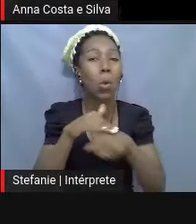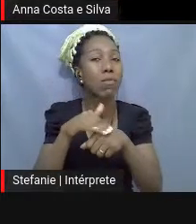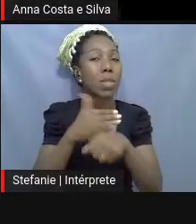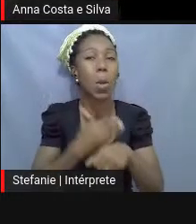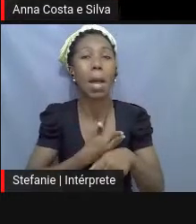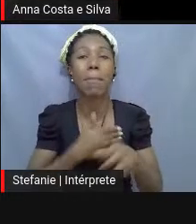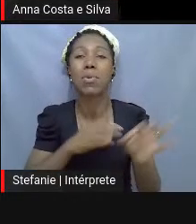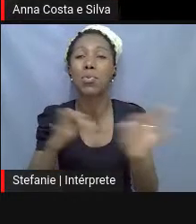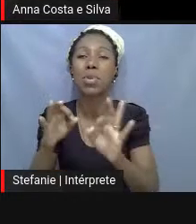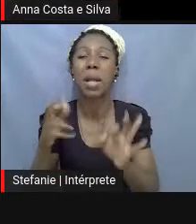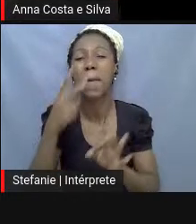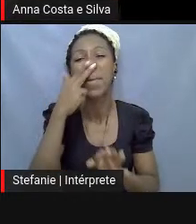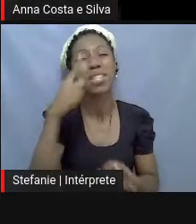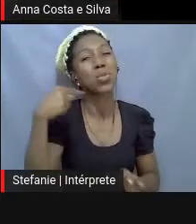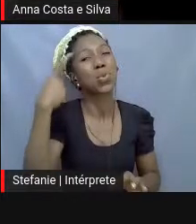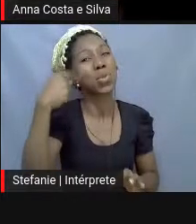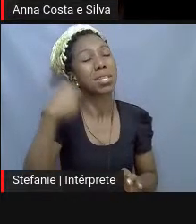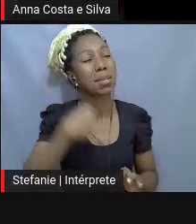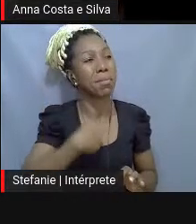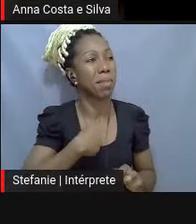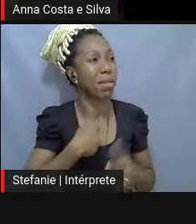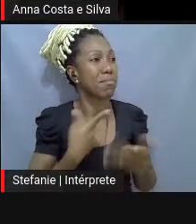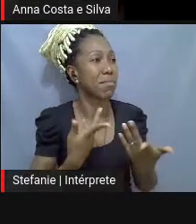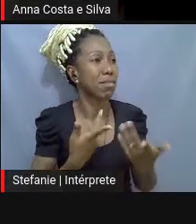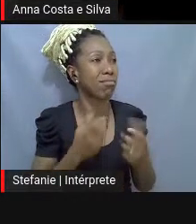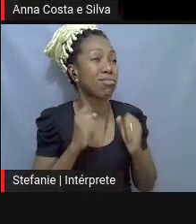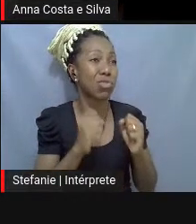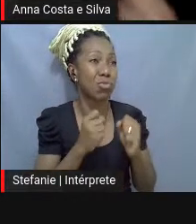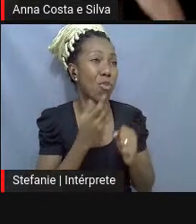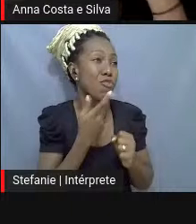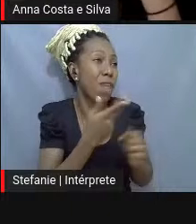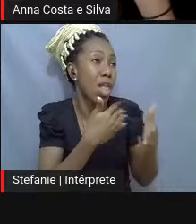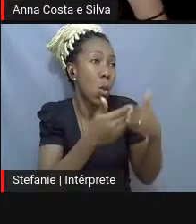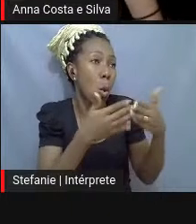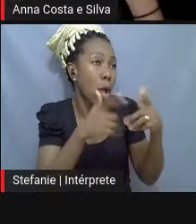doideira da minha cabeça. Isso a gente pode fazer em qualquer lugar. Você topa?